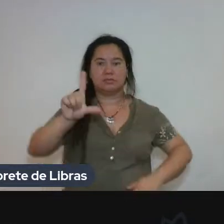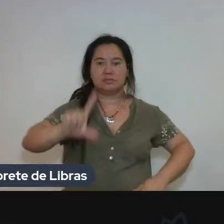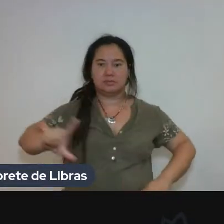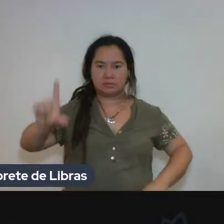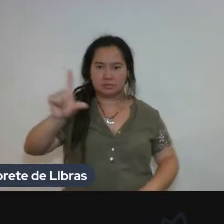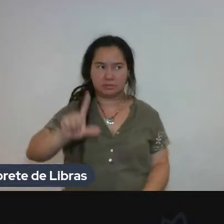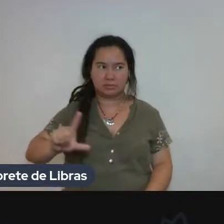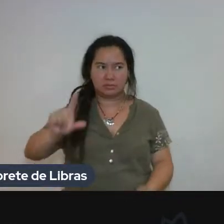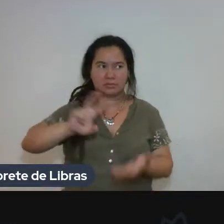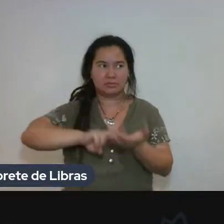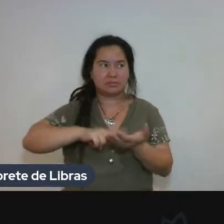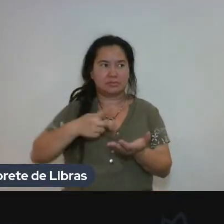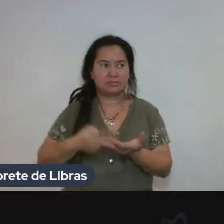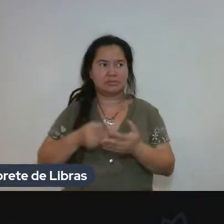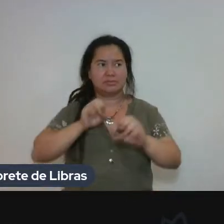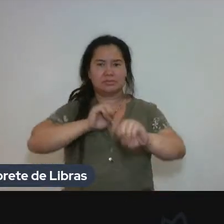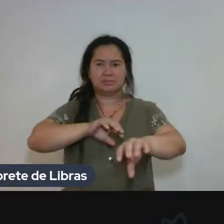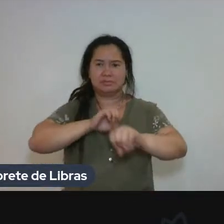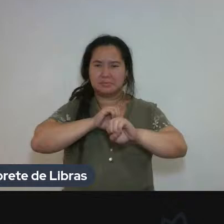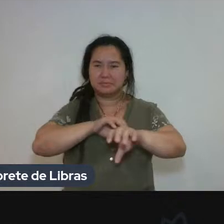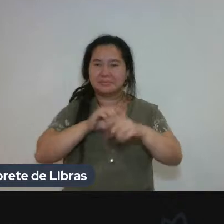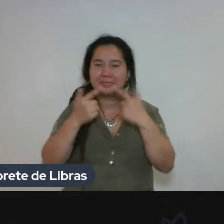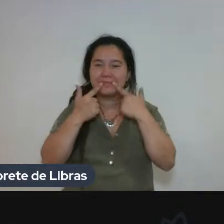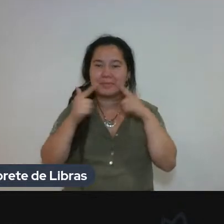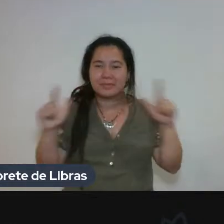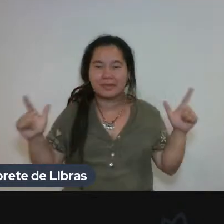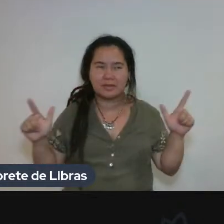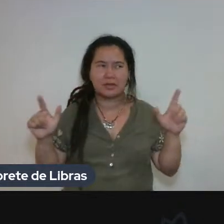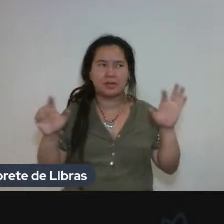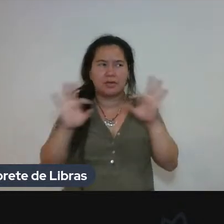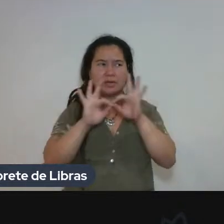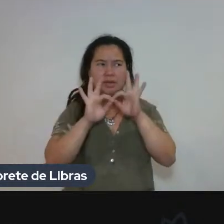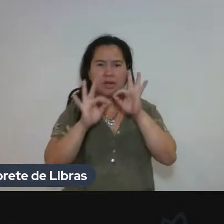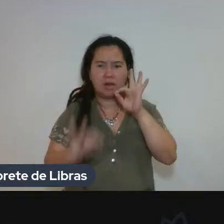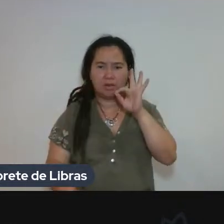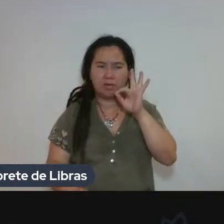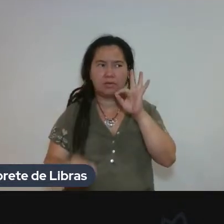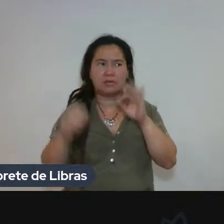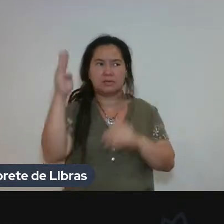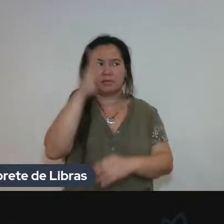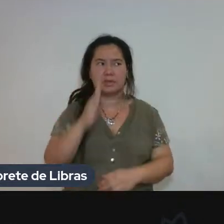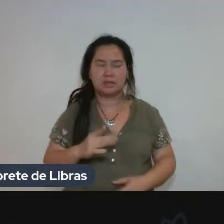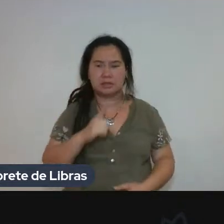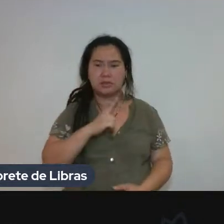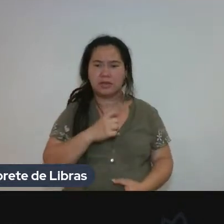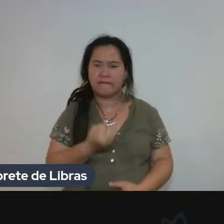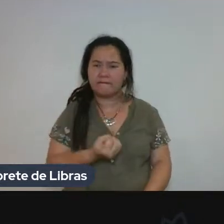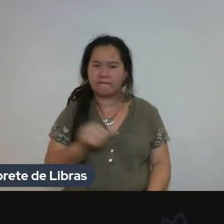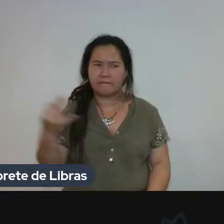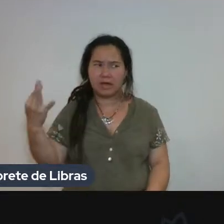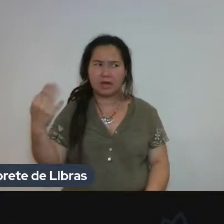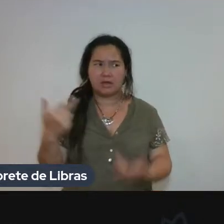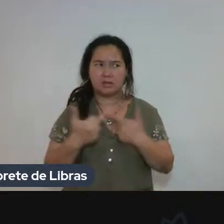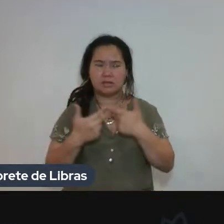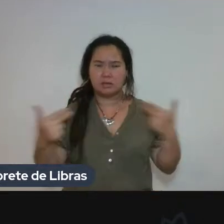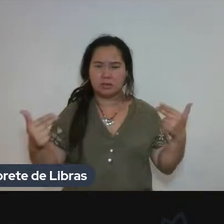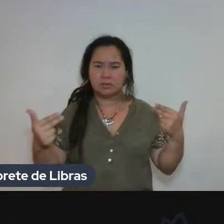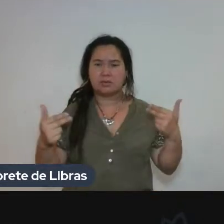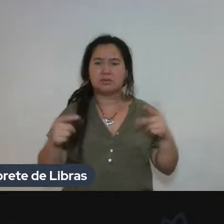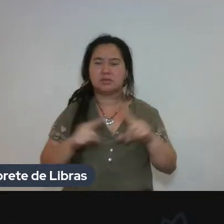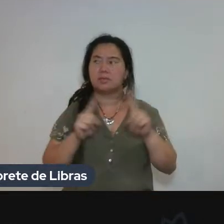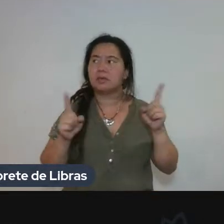no ensino de línguas, ela é bem extensa, como você mencionou. No Brasil tem muita coisa. A tradução como